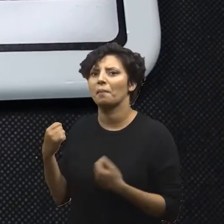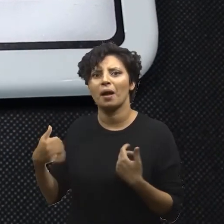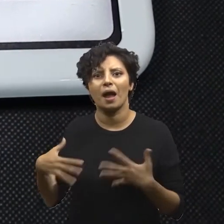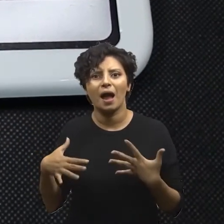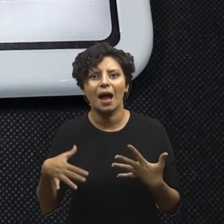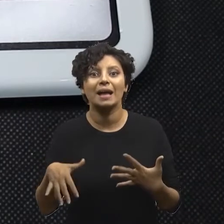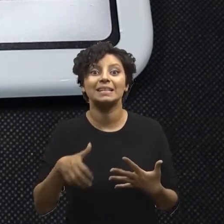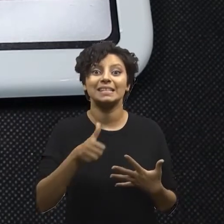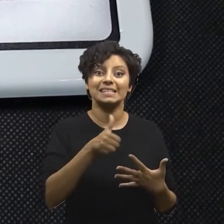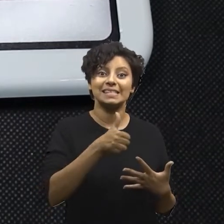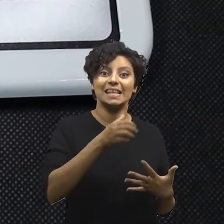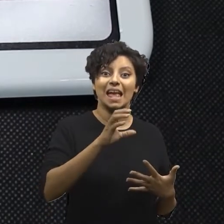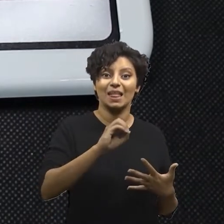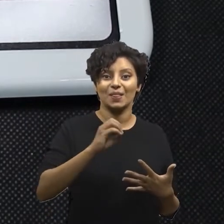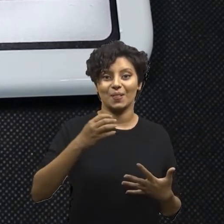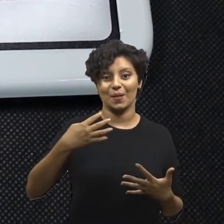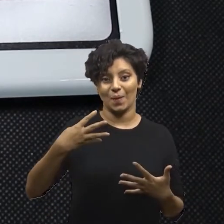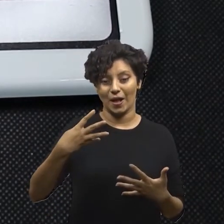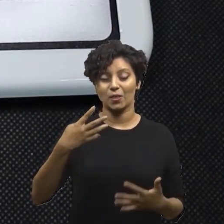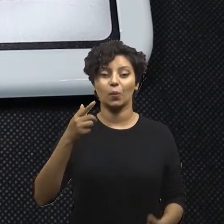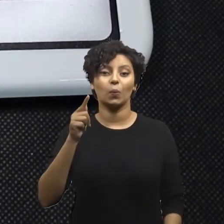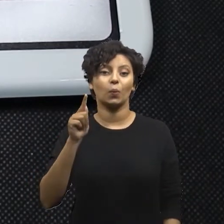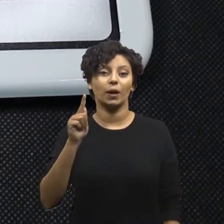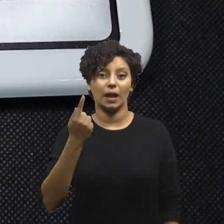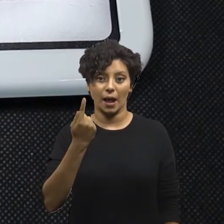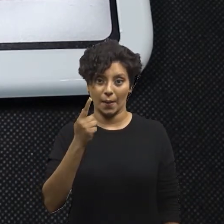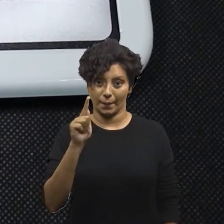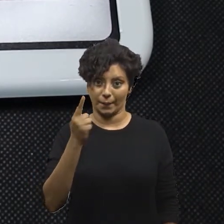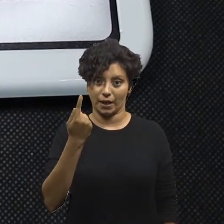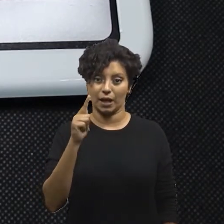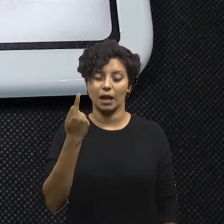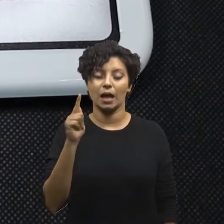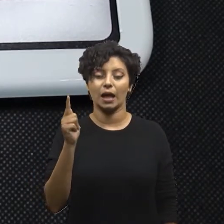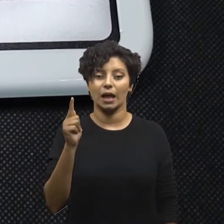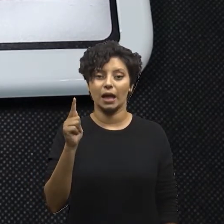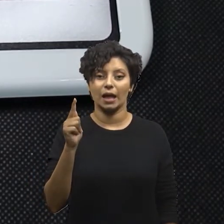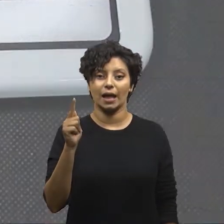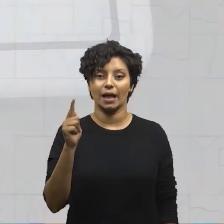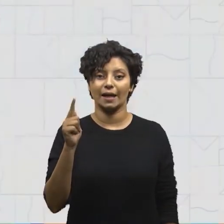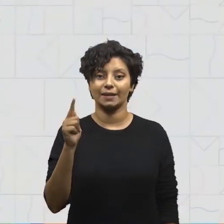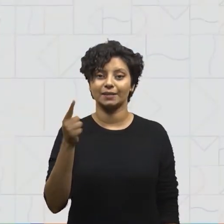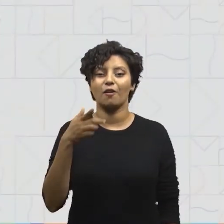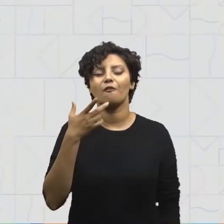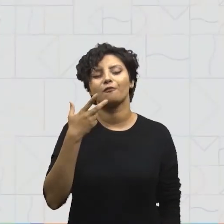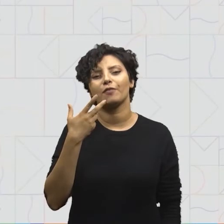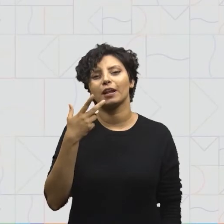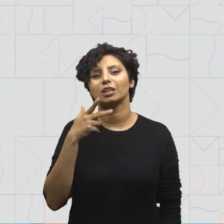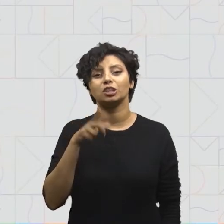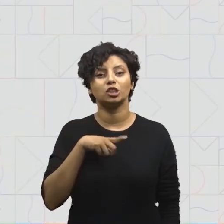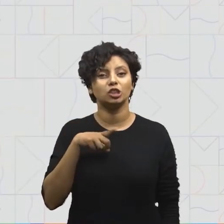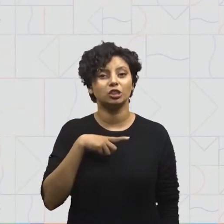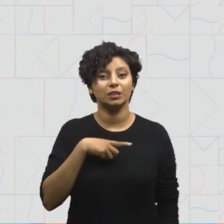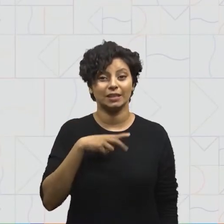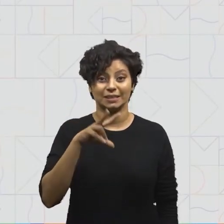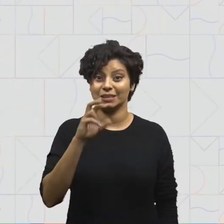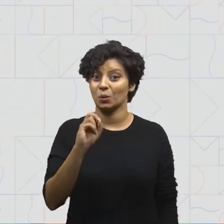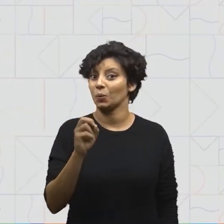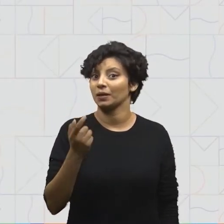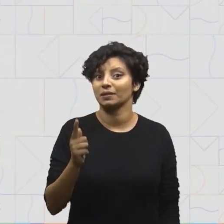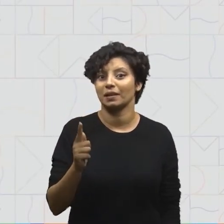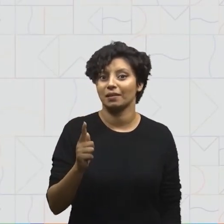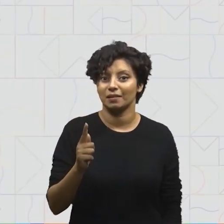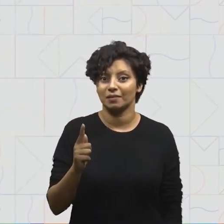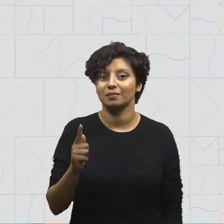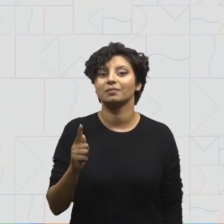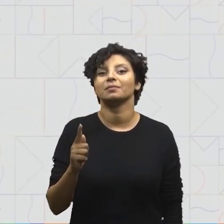Ele tem 104 gramas. E eu disse que ele tinha 50